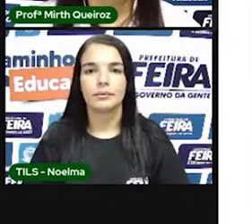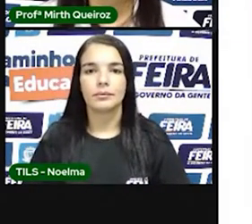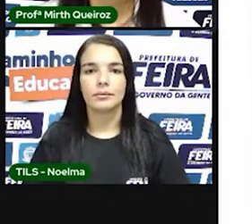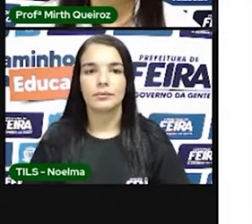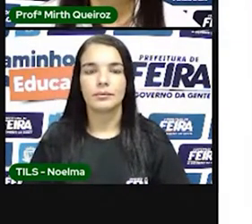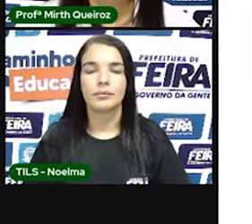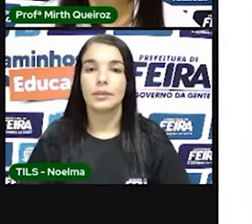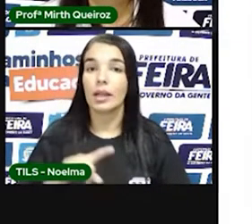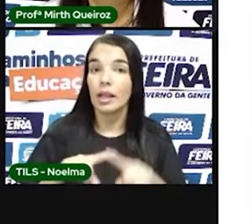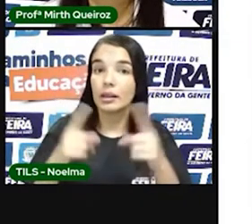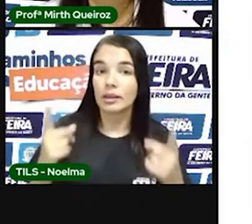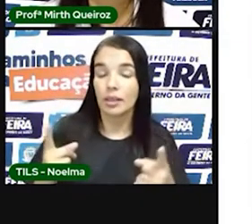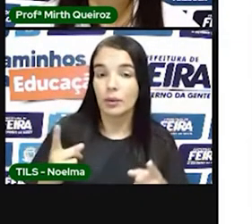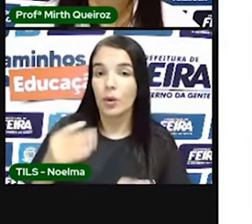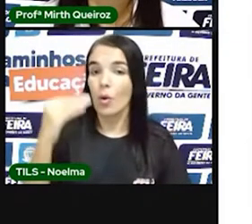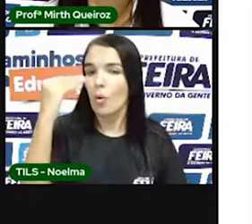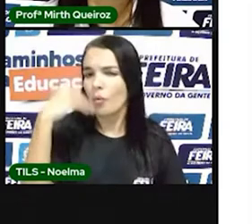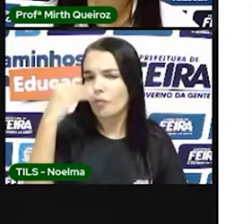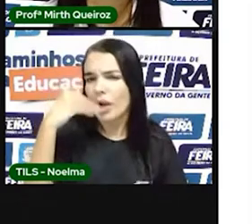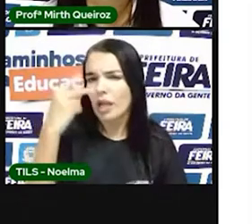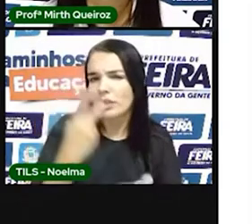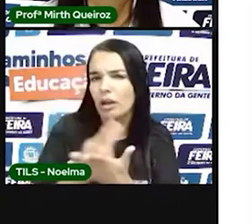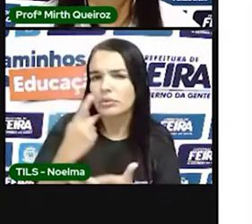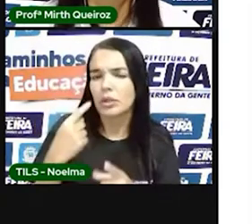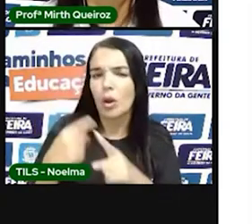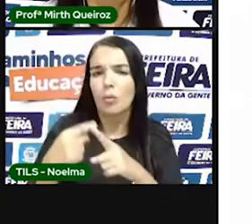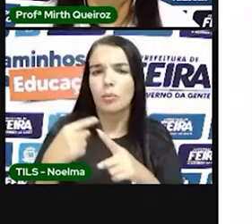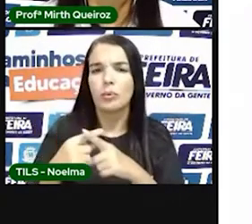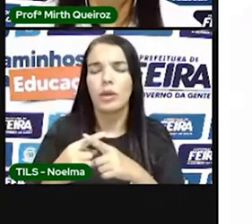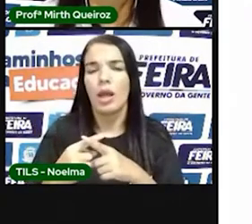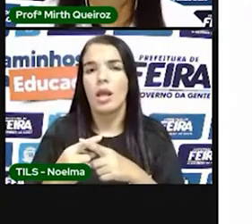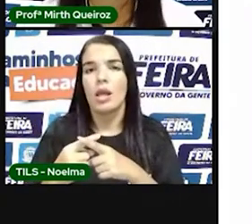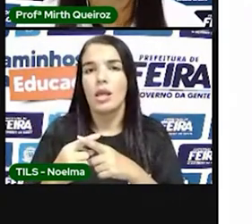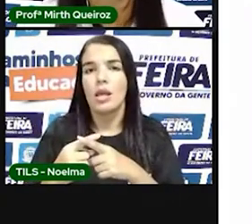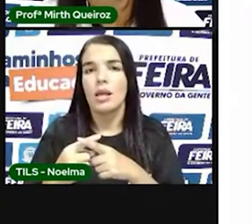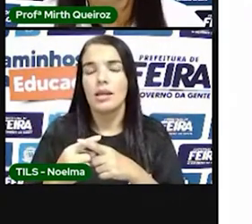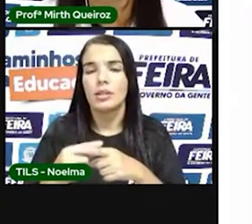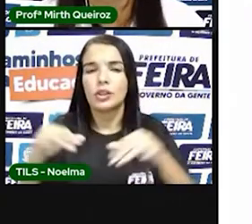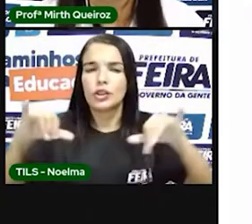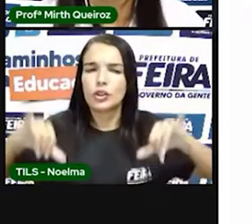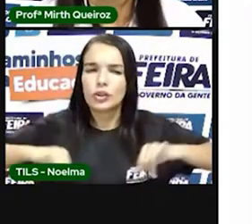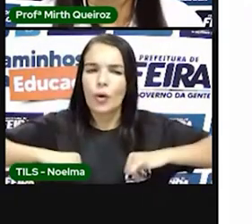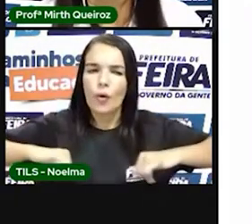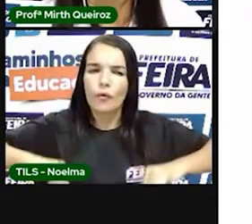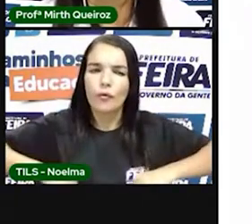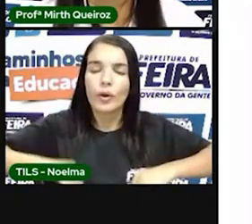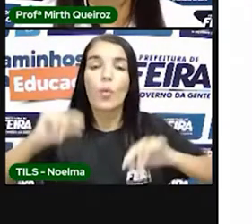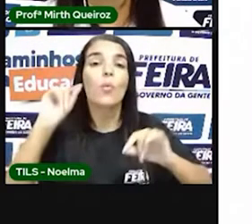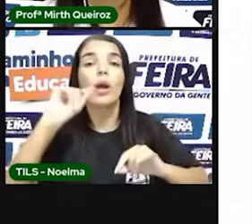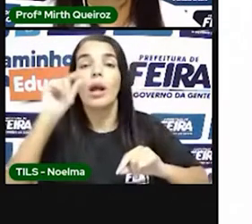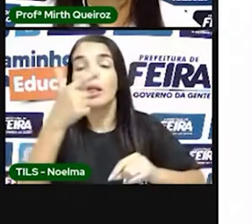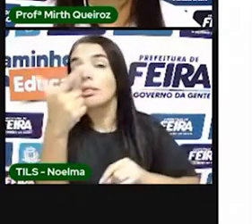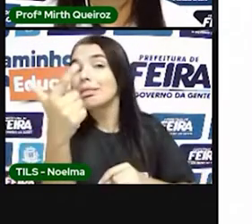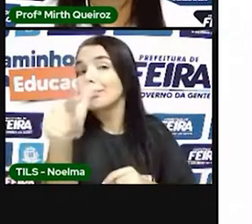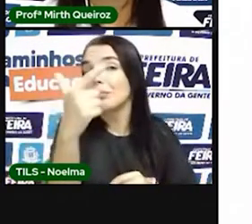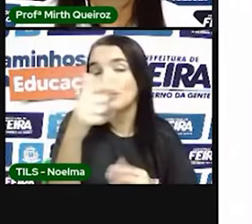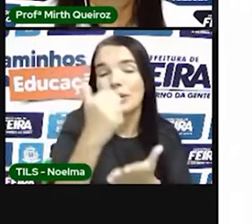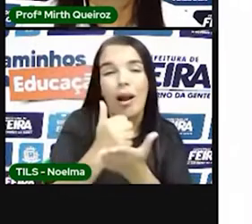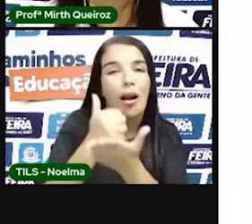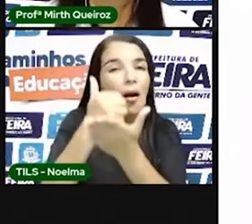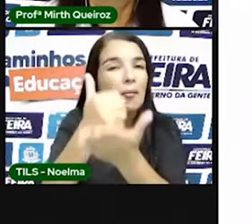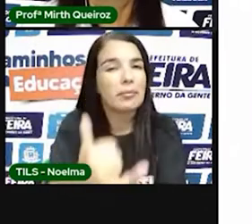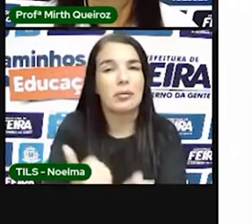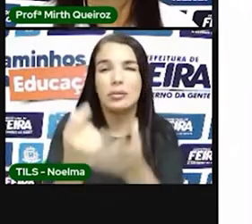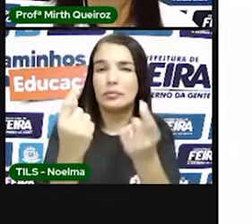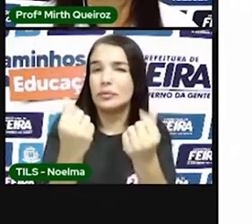O fracasso aconteceu porque o sistema sofreu com a falta de recursos. A gente viu que Portugal não deu nenhum